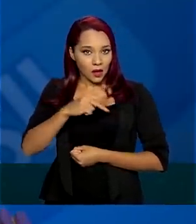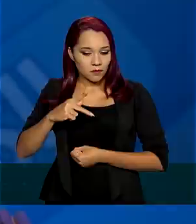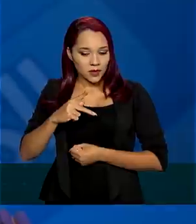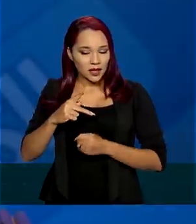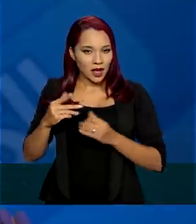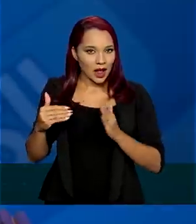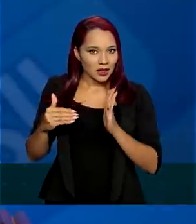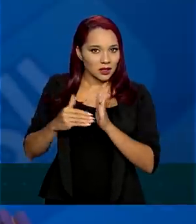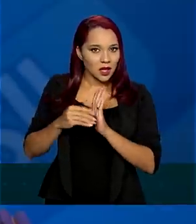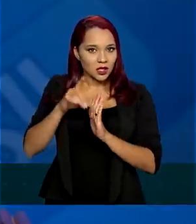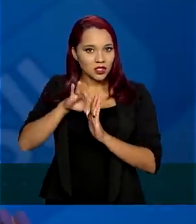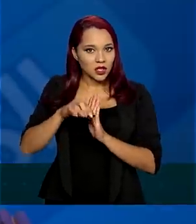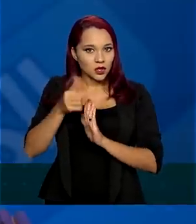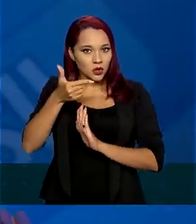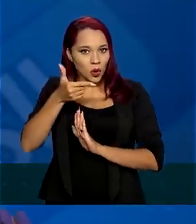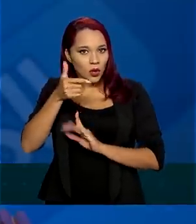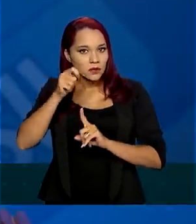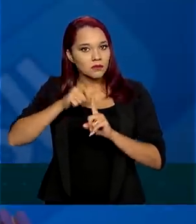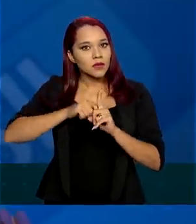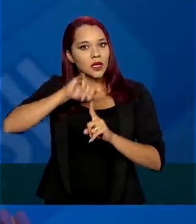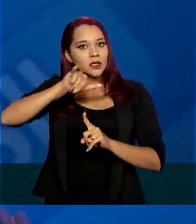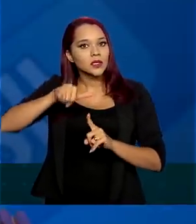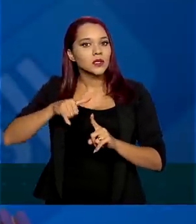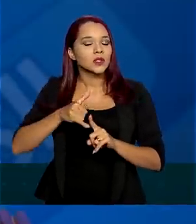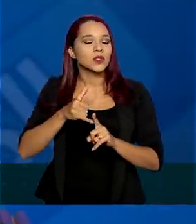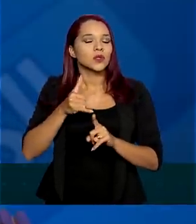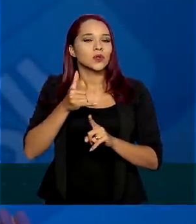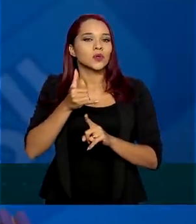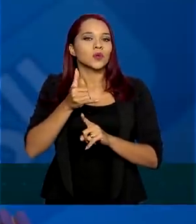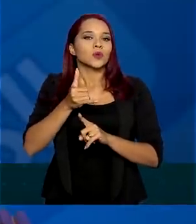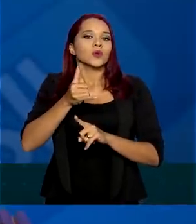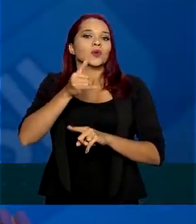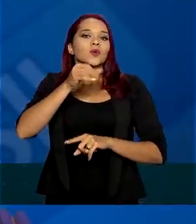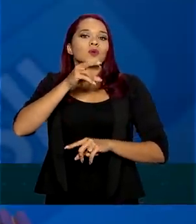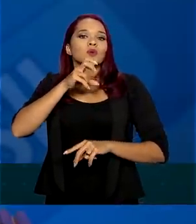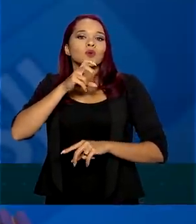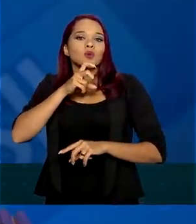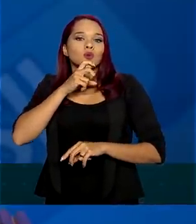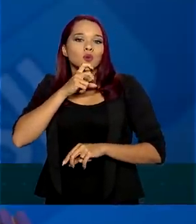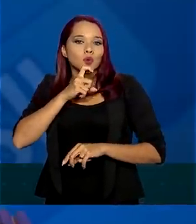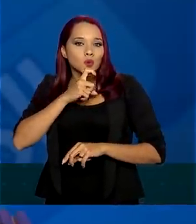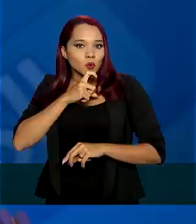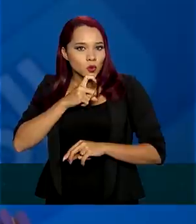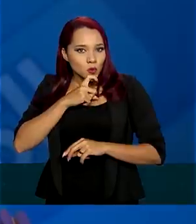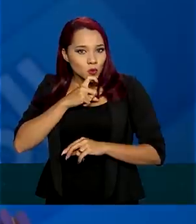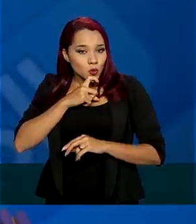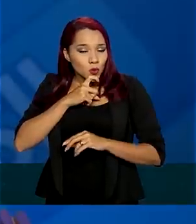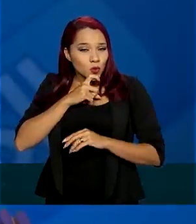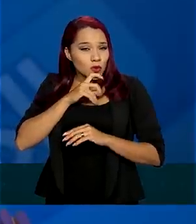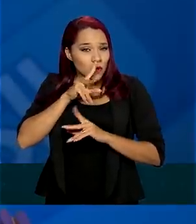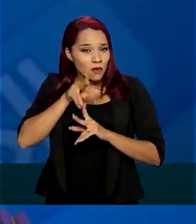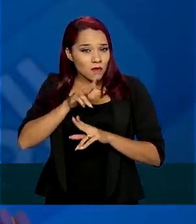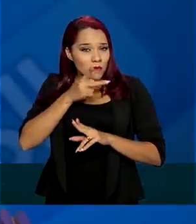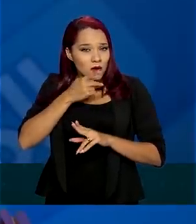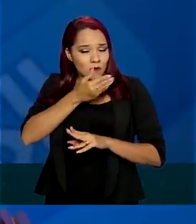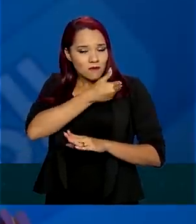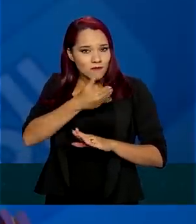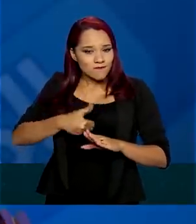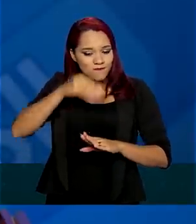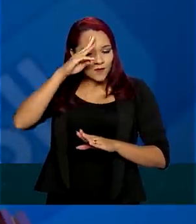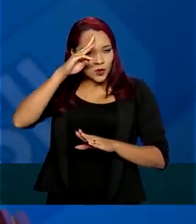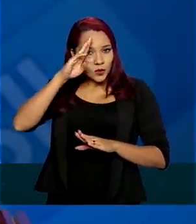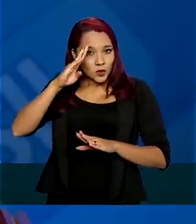2 de julho. Portanto, todo e qualquer brasileiro, como diz o presidente Bolsonaro, não será deixado para trás e será